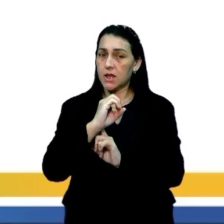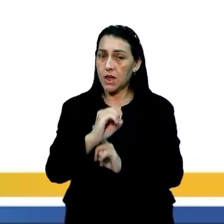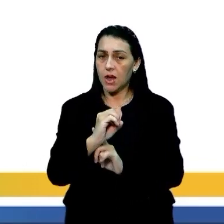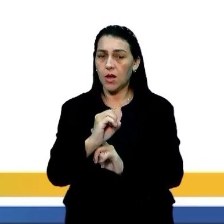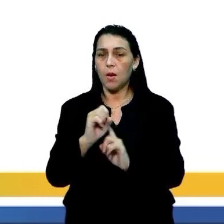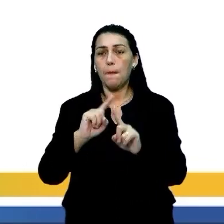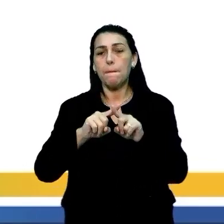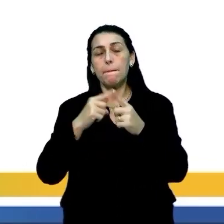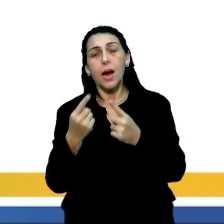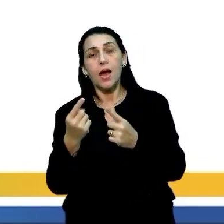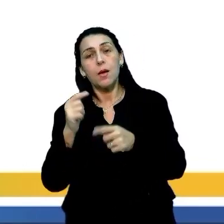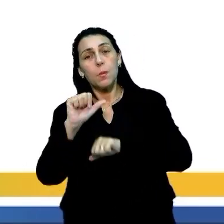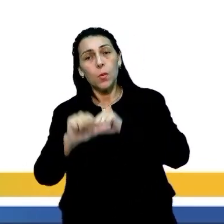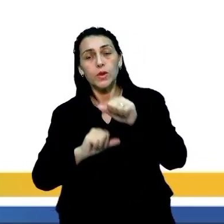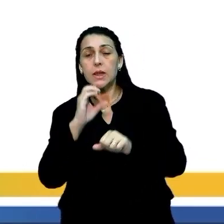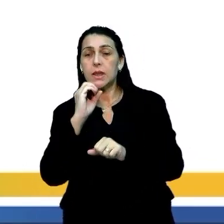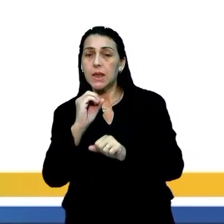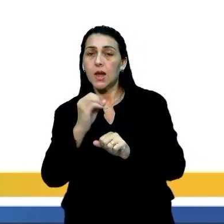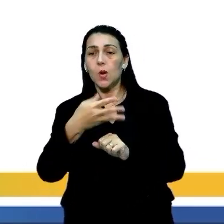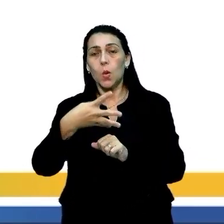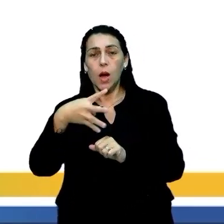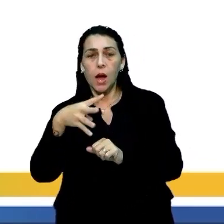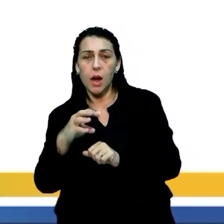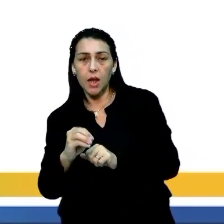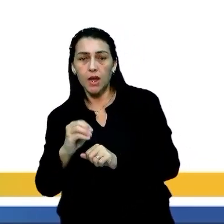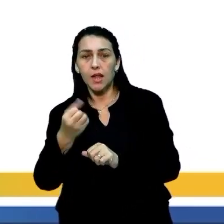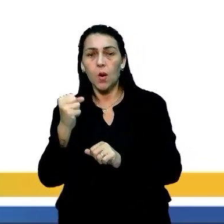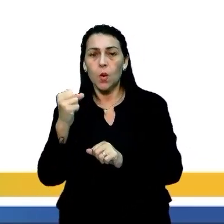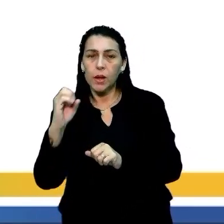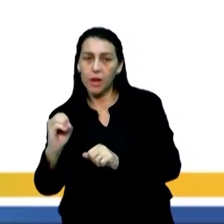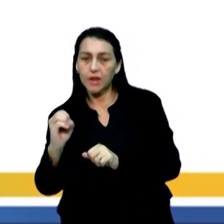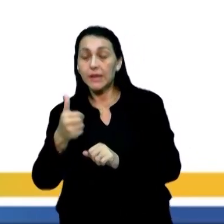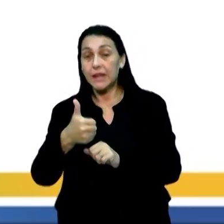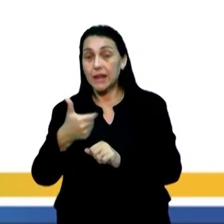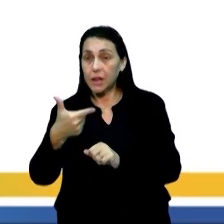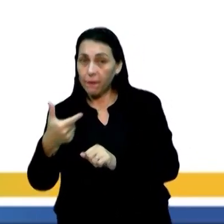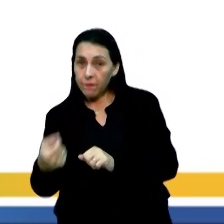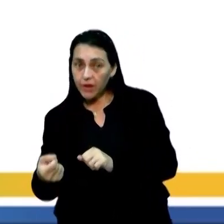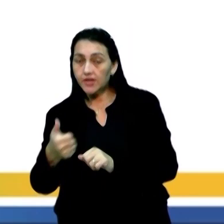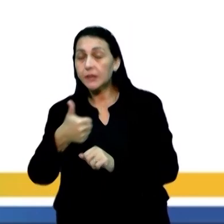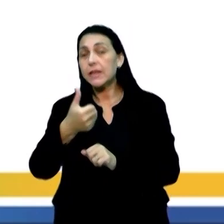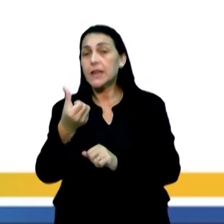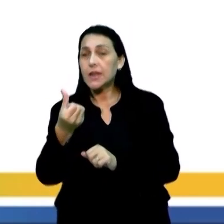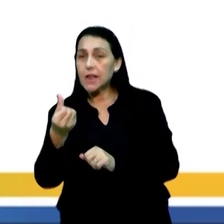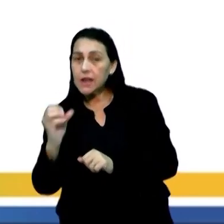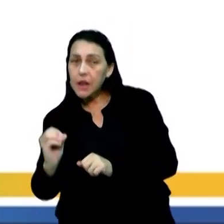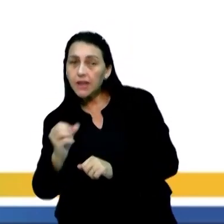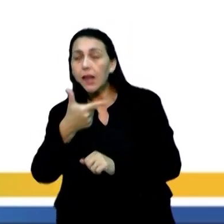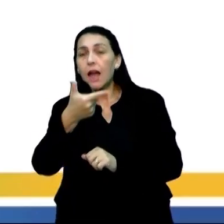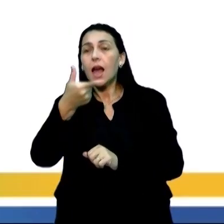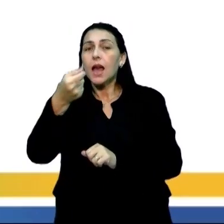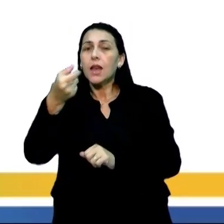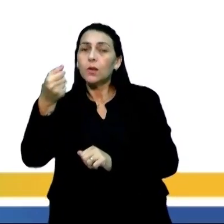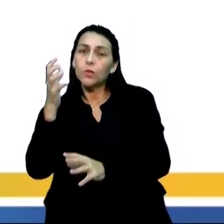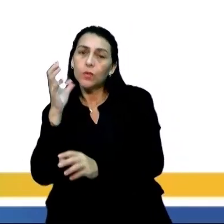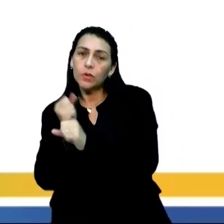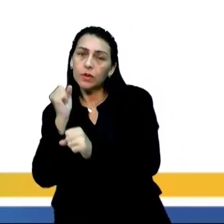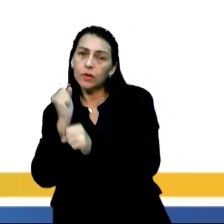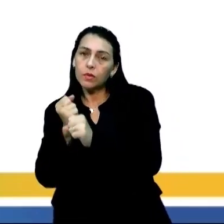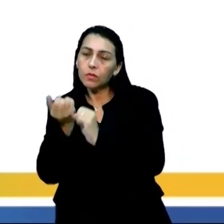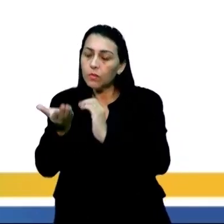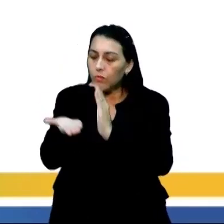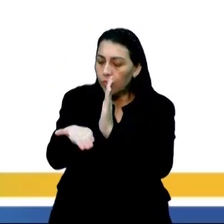Só que ela varia entre 0, 40, 80, 120, 160 e